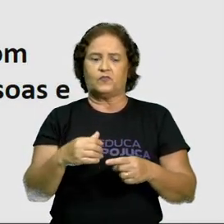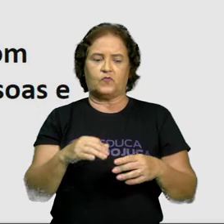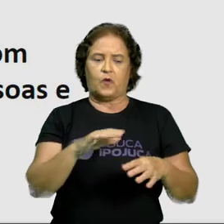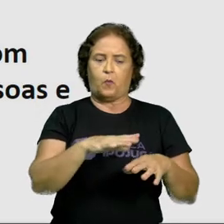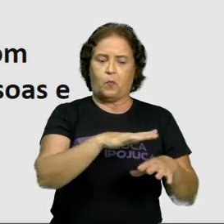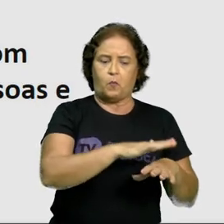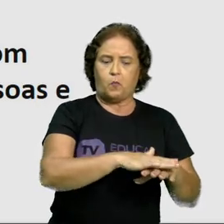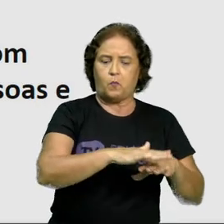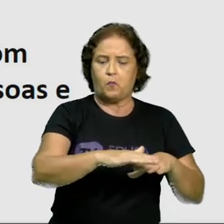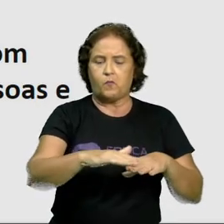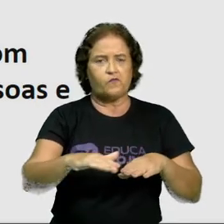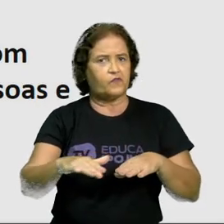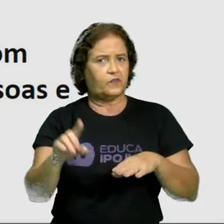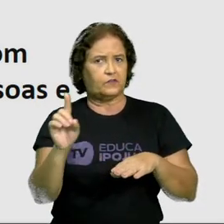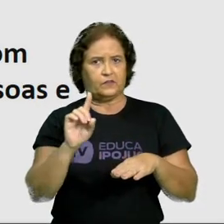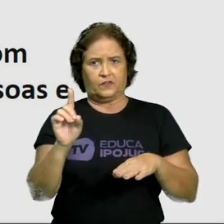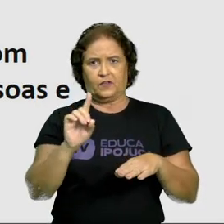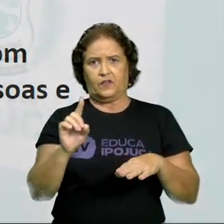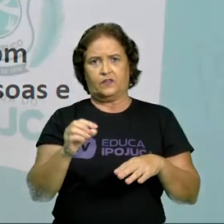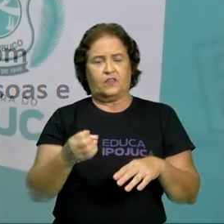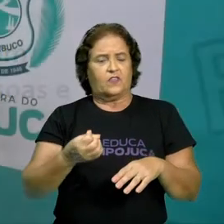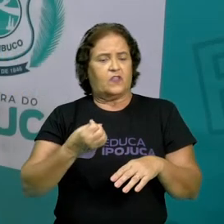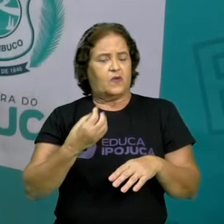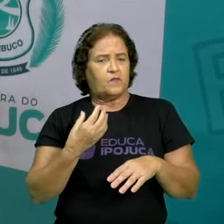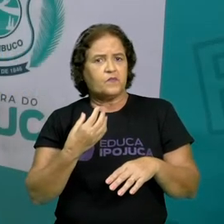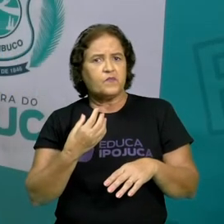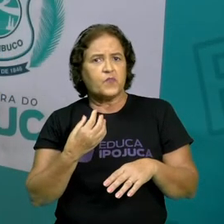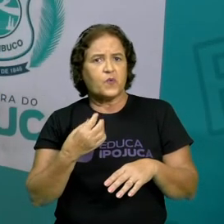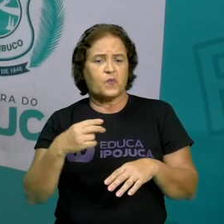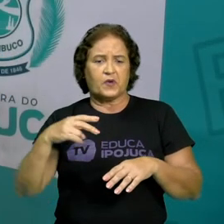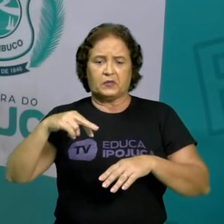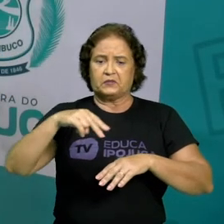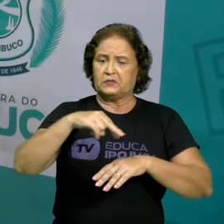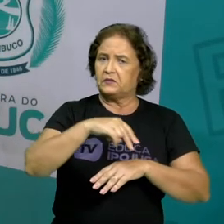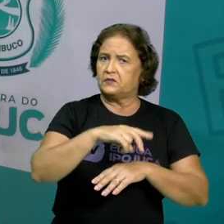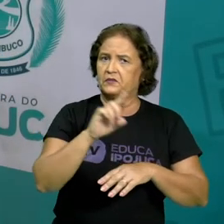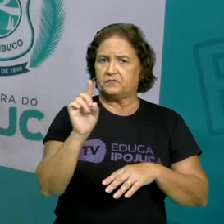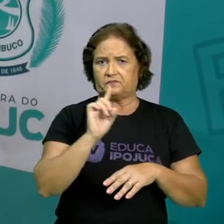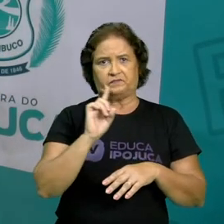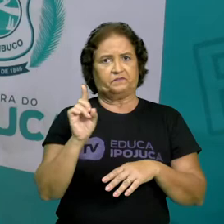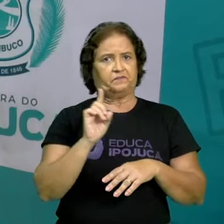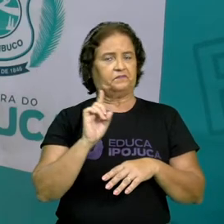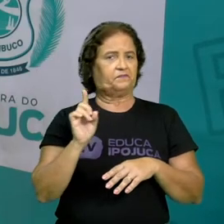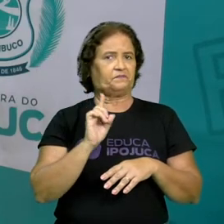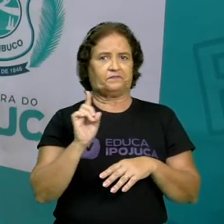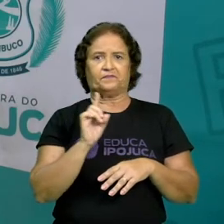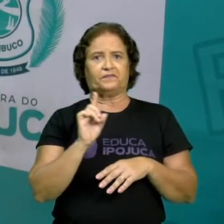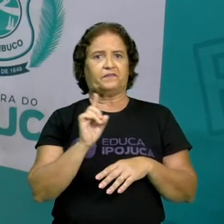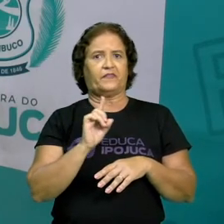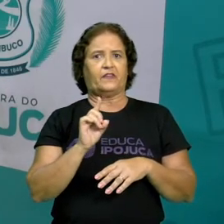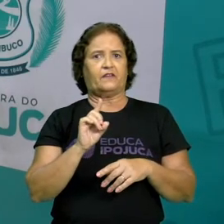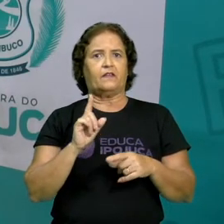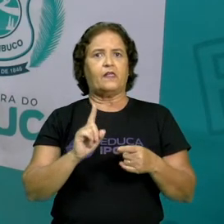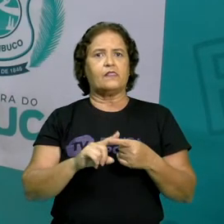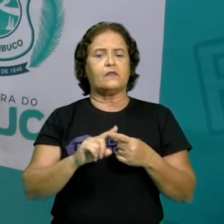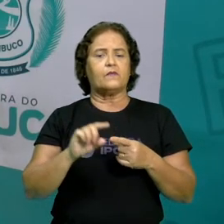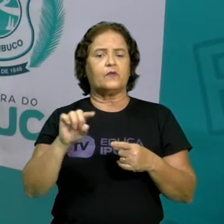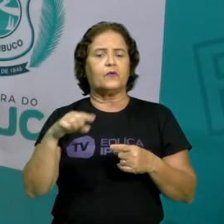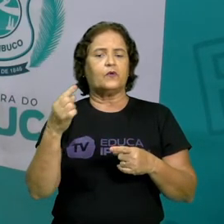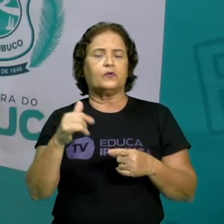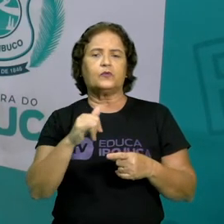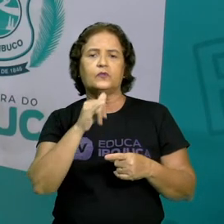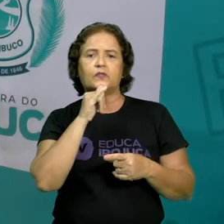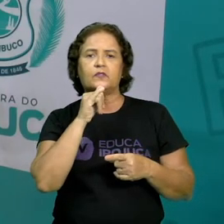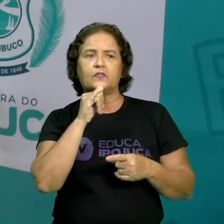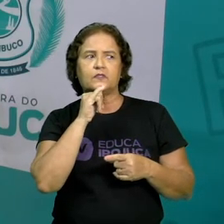e nem sempre estão em boas condições de circulação. Também nós temos aqui outro exemplo de outro